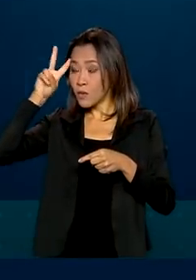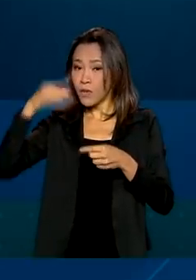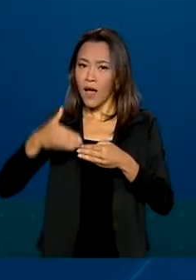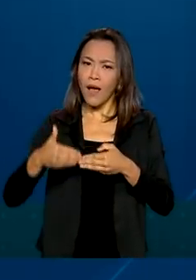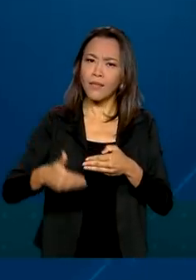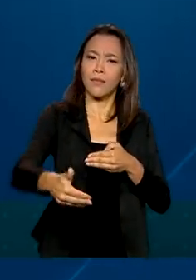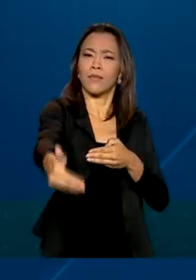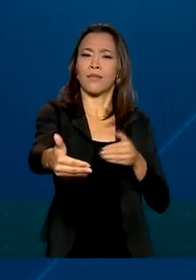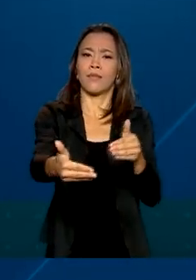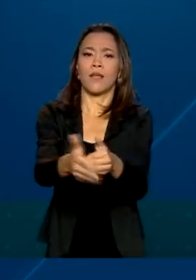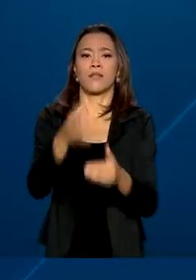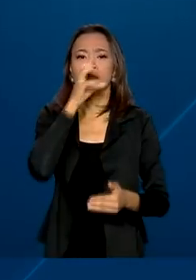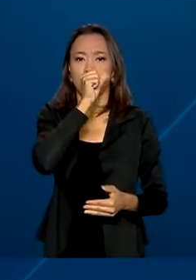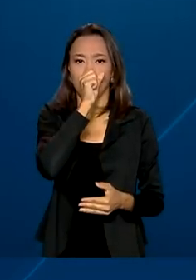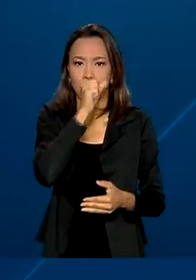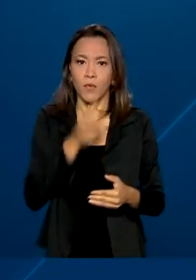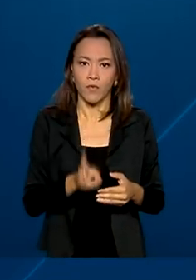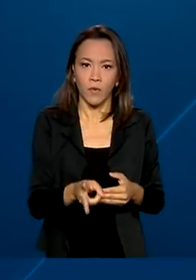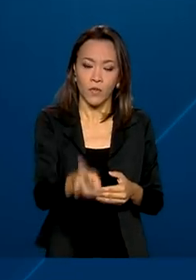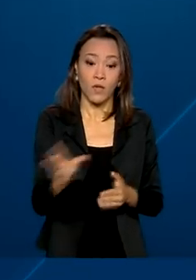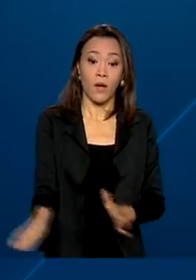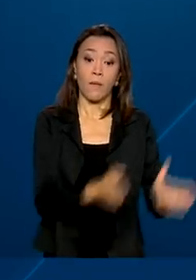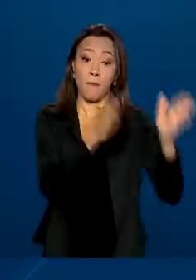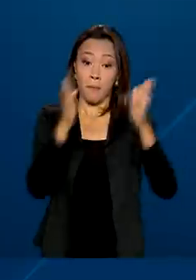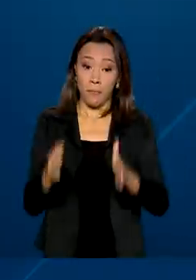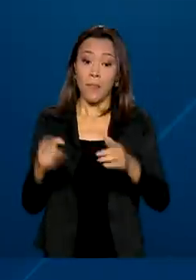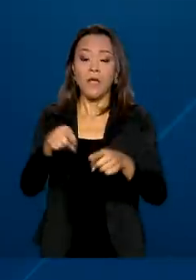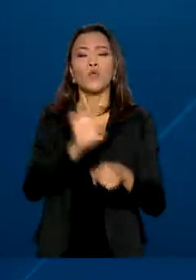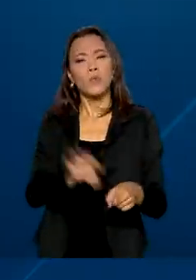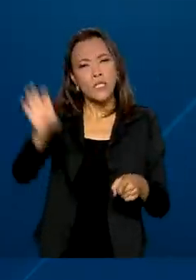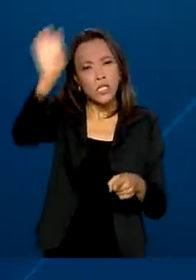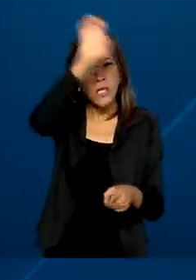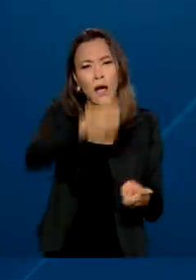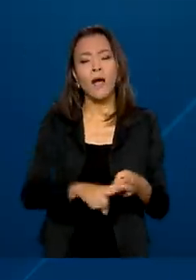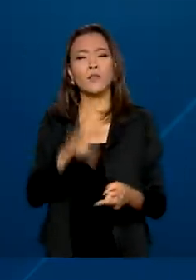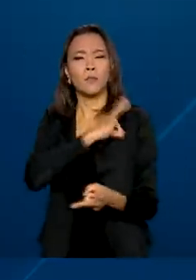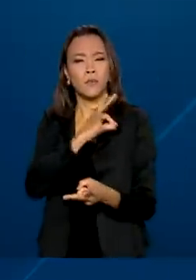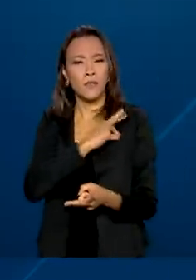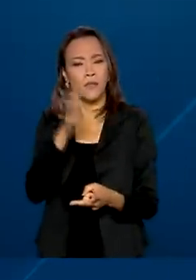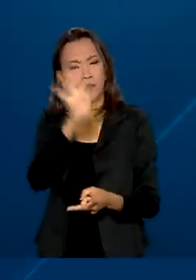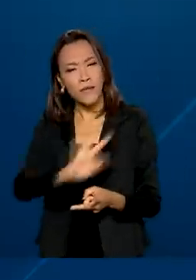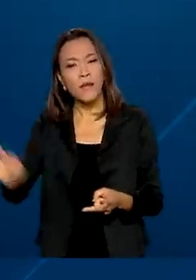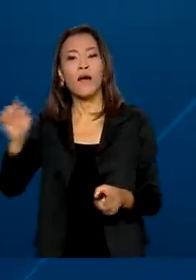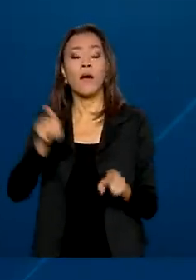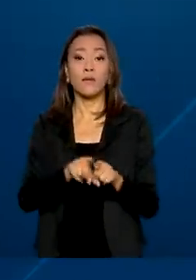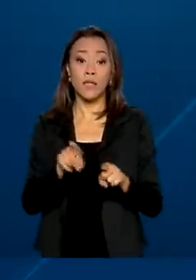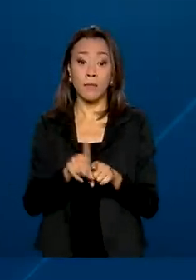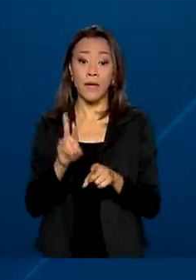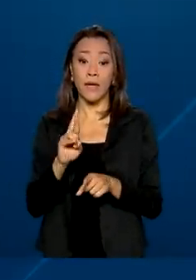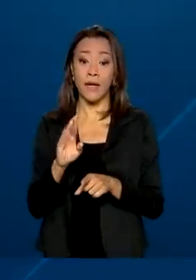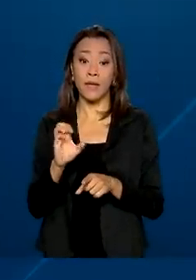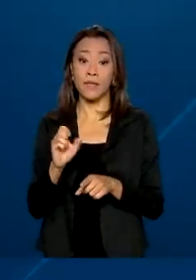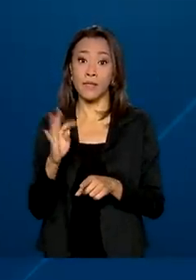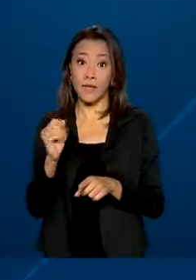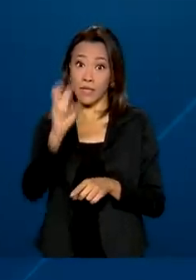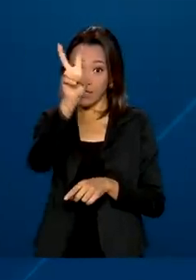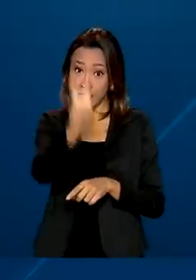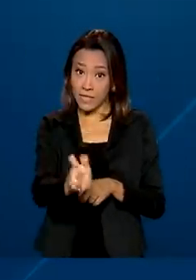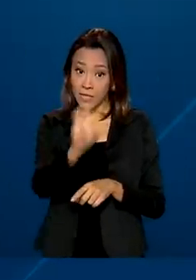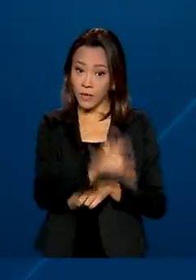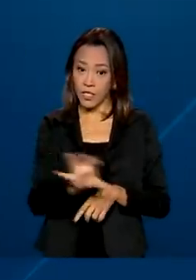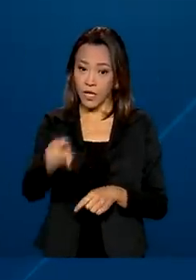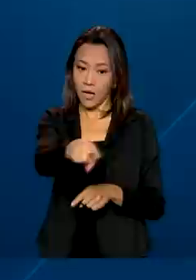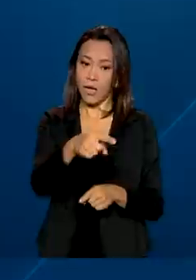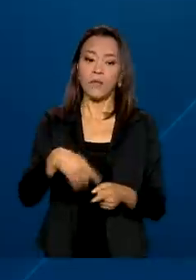Policiais municipais, estaduais e federais, além da Receita Federal, atuam em cinco estados, Acre,